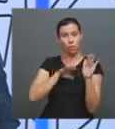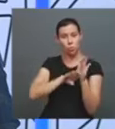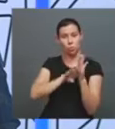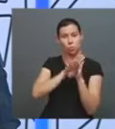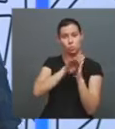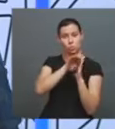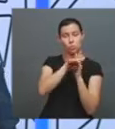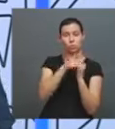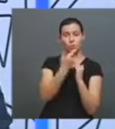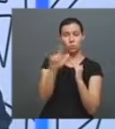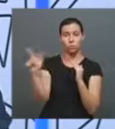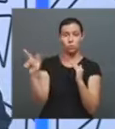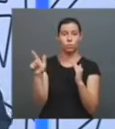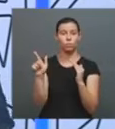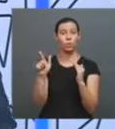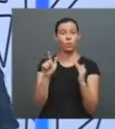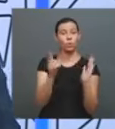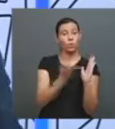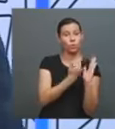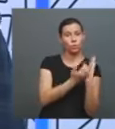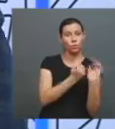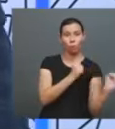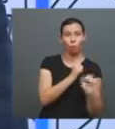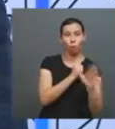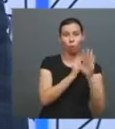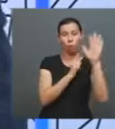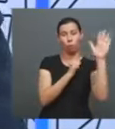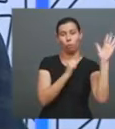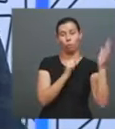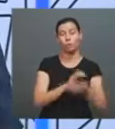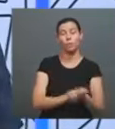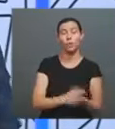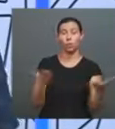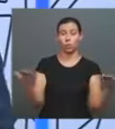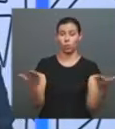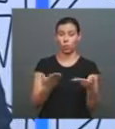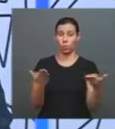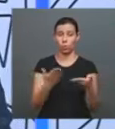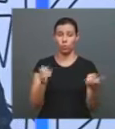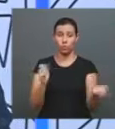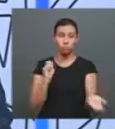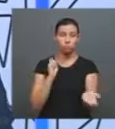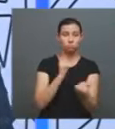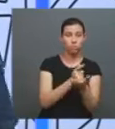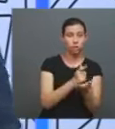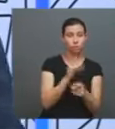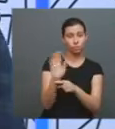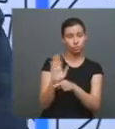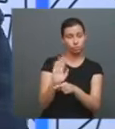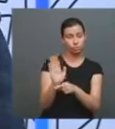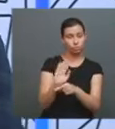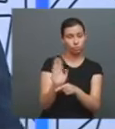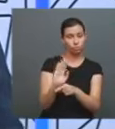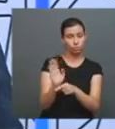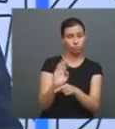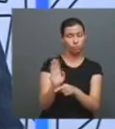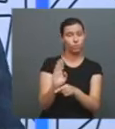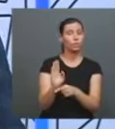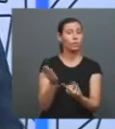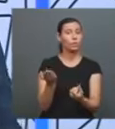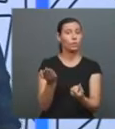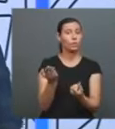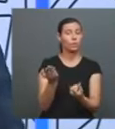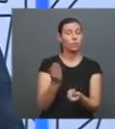o livro subvalorizou, né? Você gasta mais hoje indo num cinema, todo o processo de você ir no cinema,